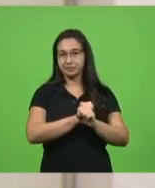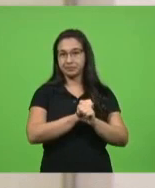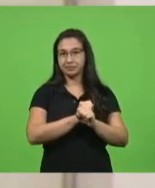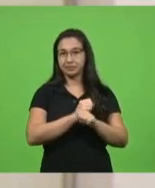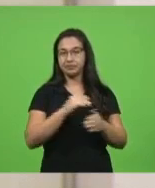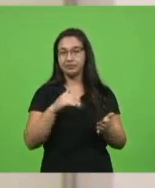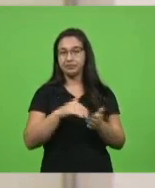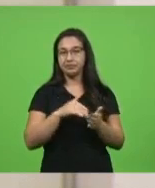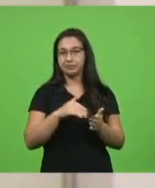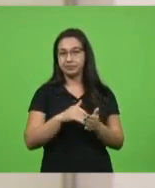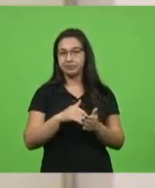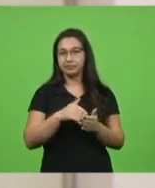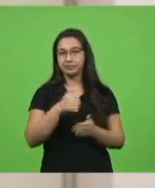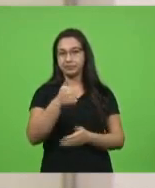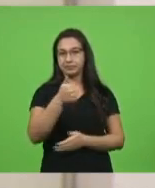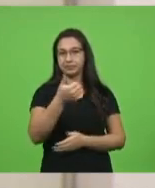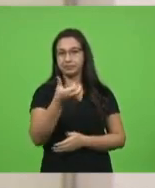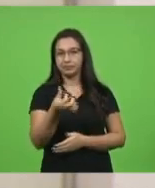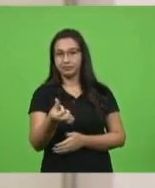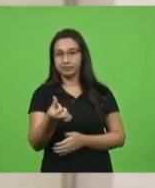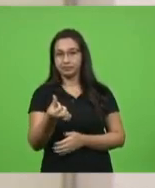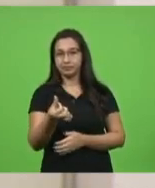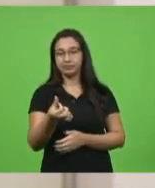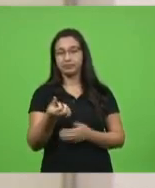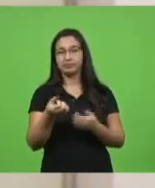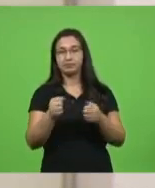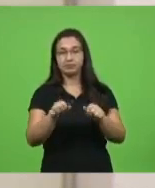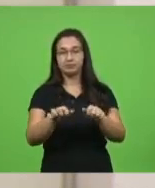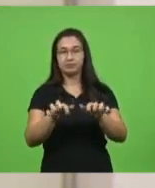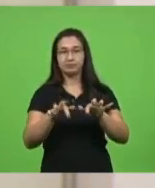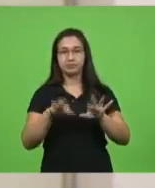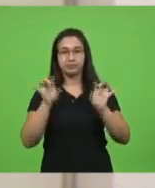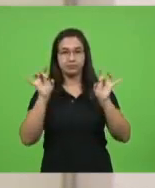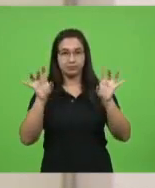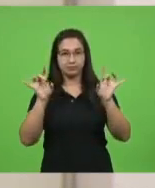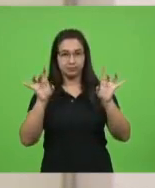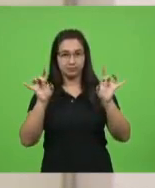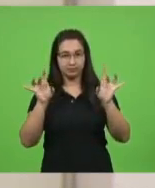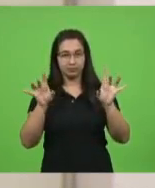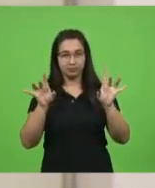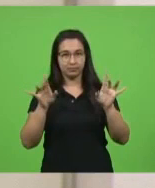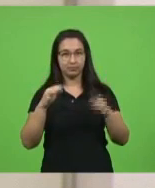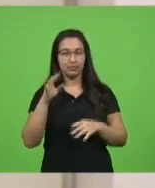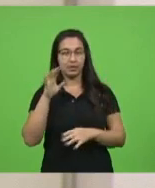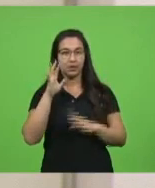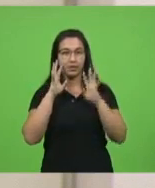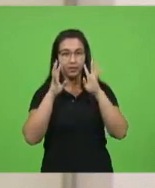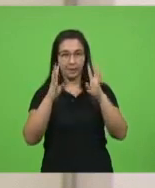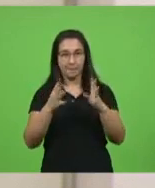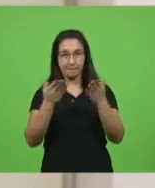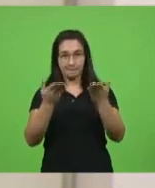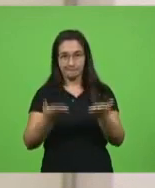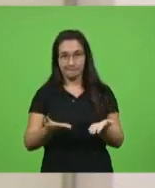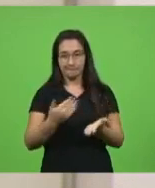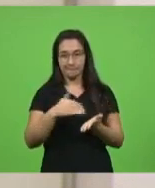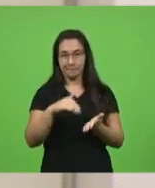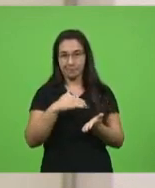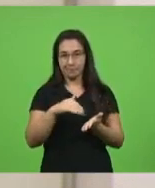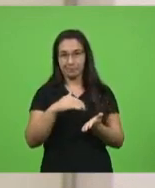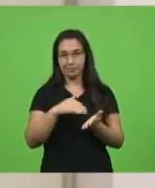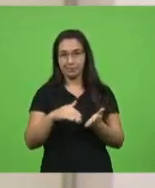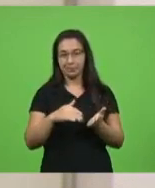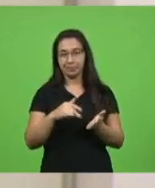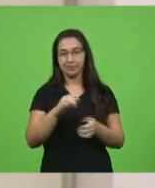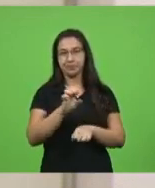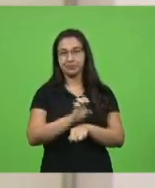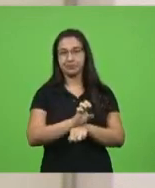16h, para a realização de sessão especial para ouvir o secretário de Estado da Segurança Pública. Reaberta a sessão,